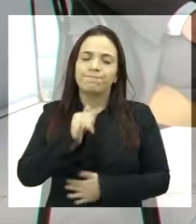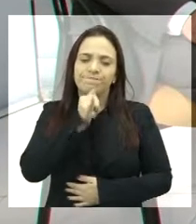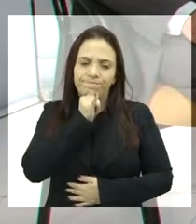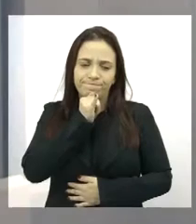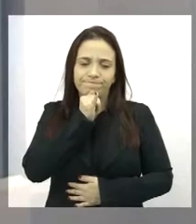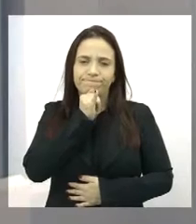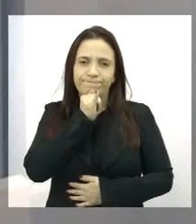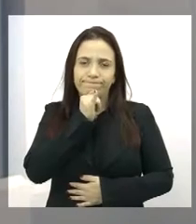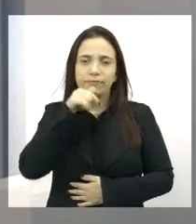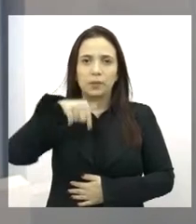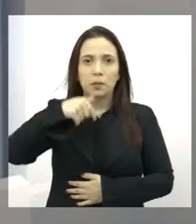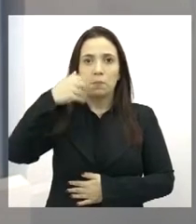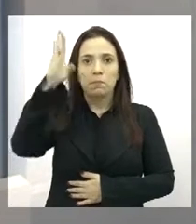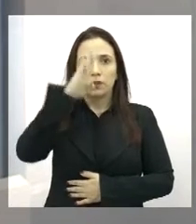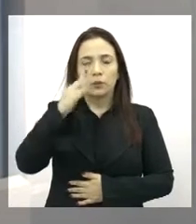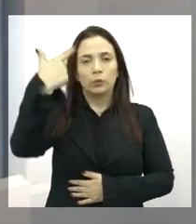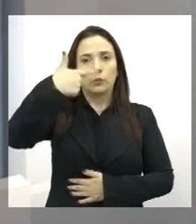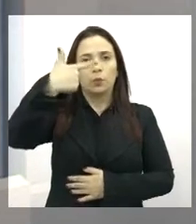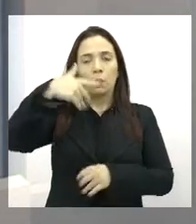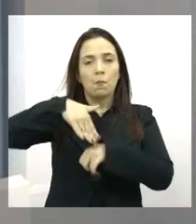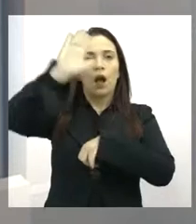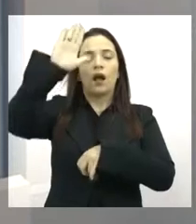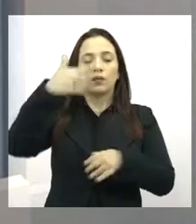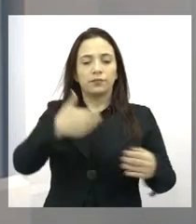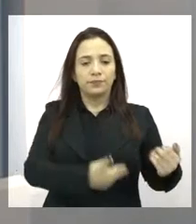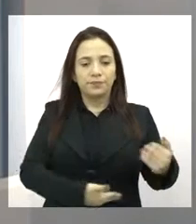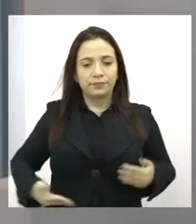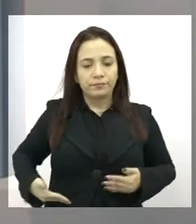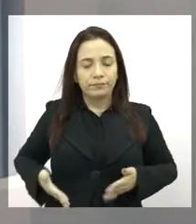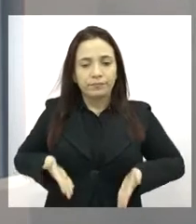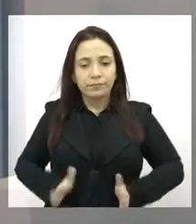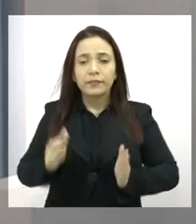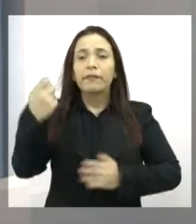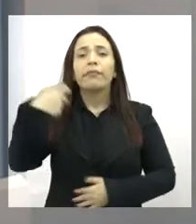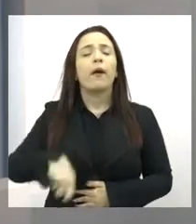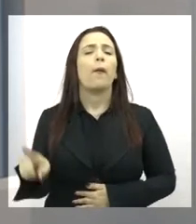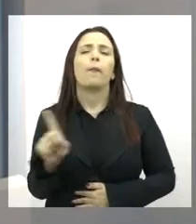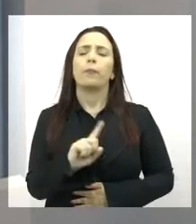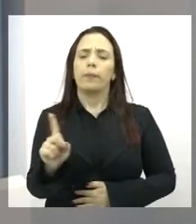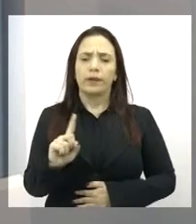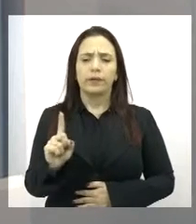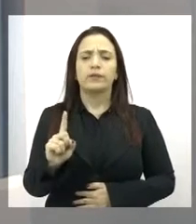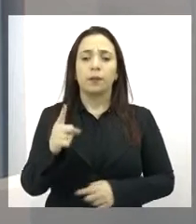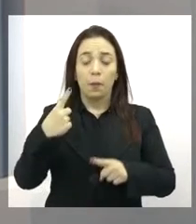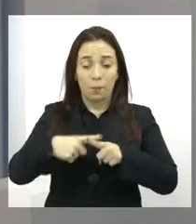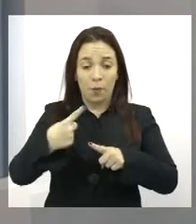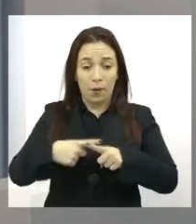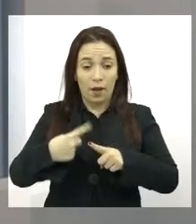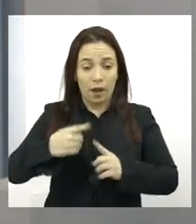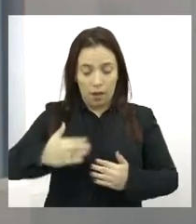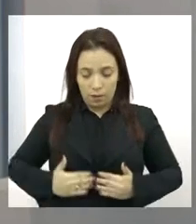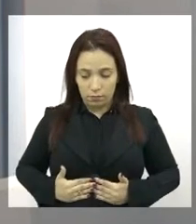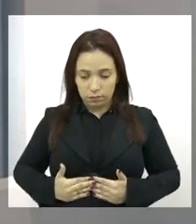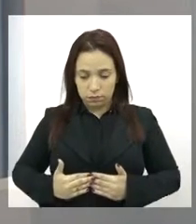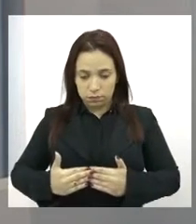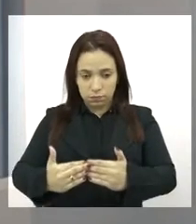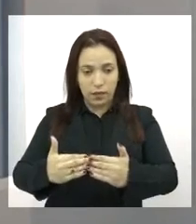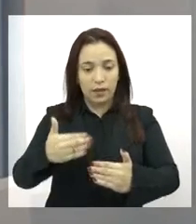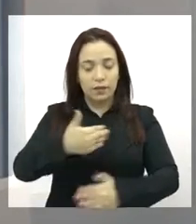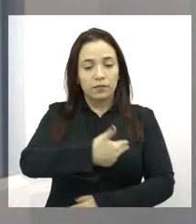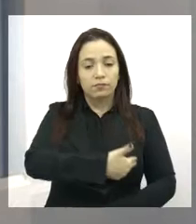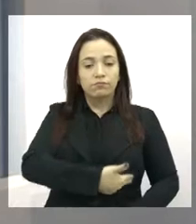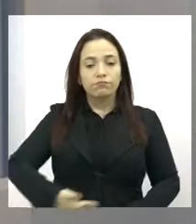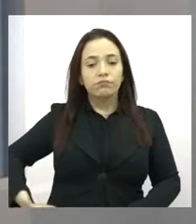ranking de segundo país no mundo que mais realiza cesáreas desnecessárias. Porque a cesárea, ela é um procedimento